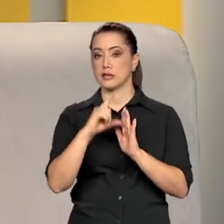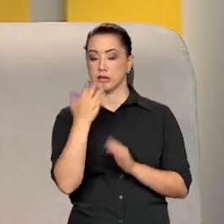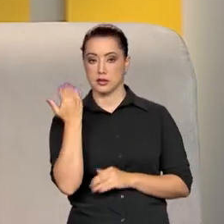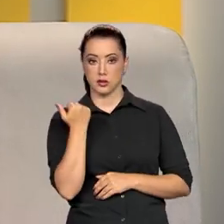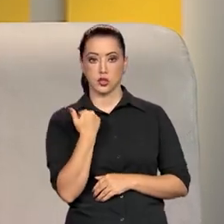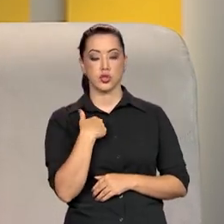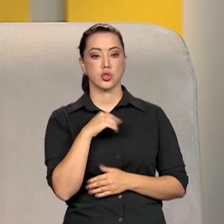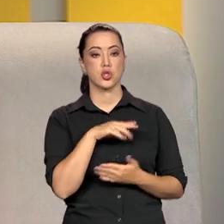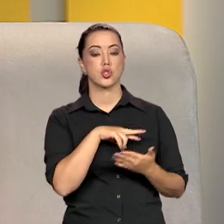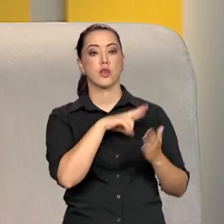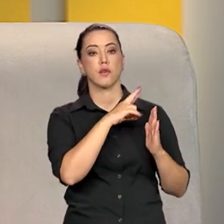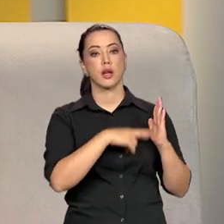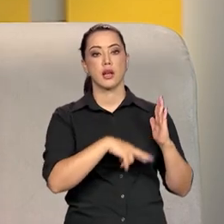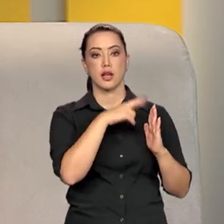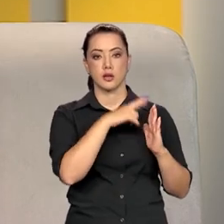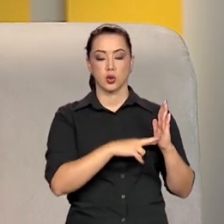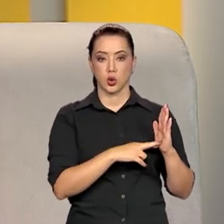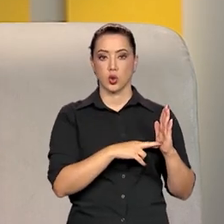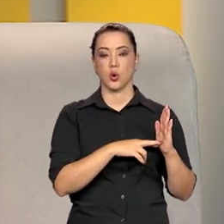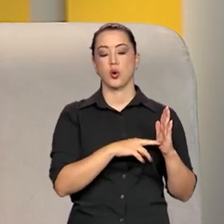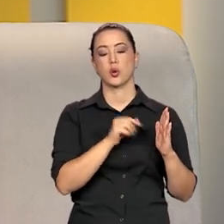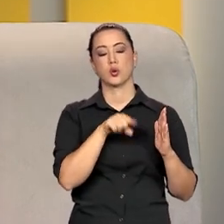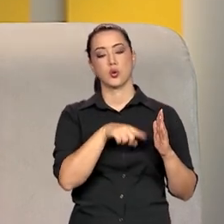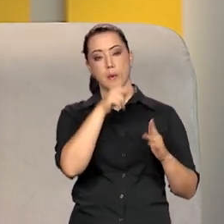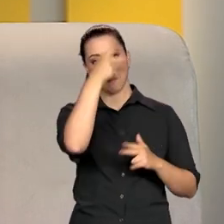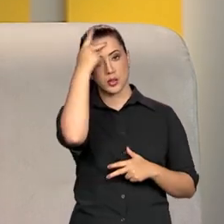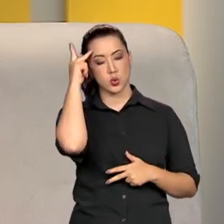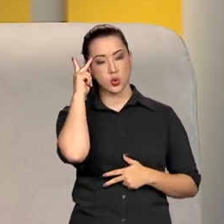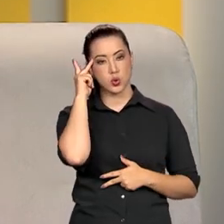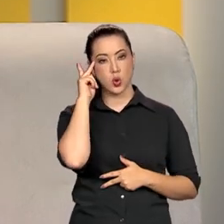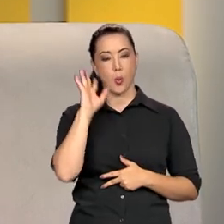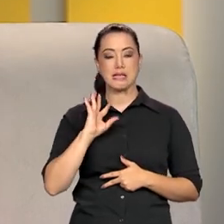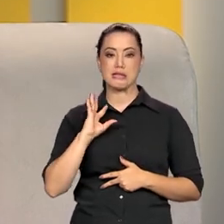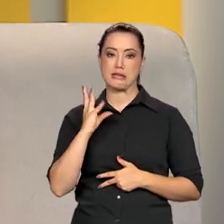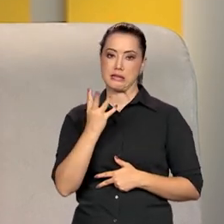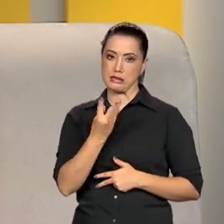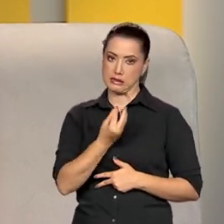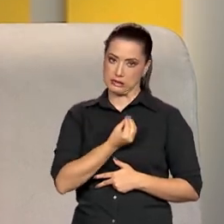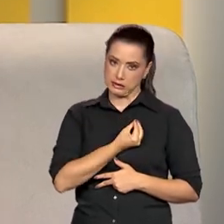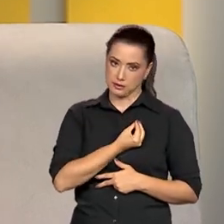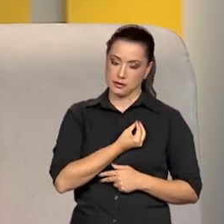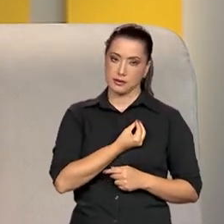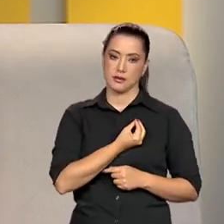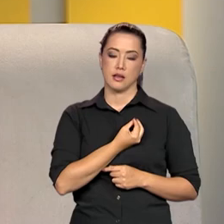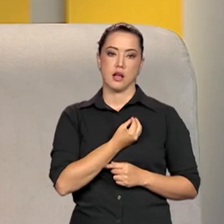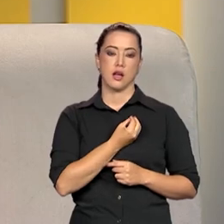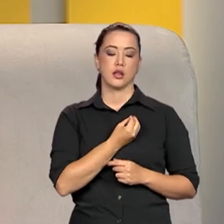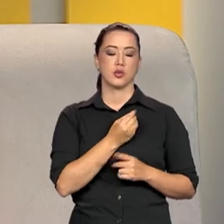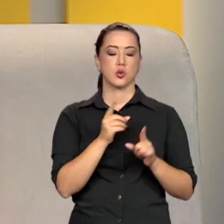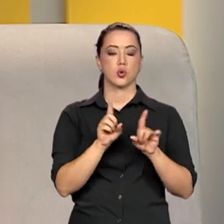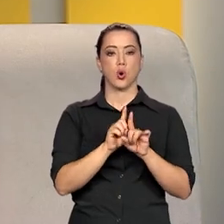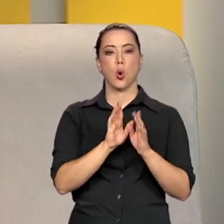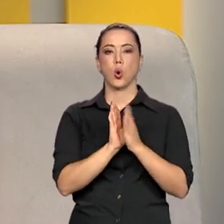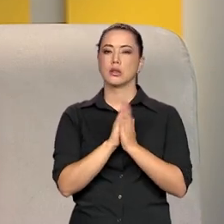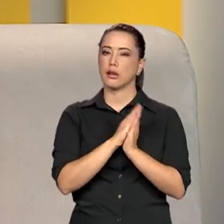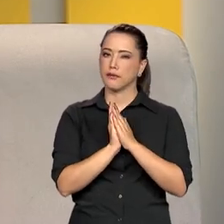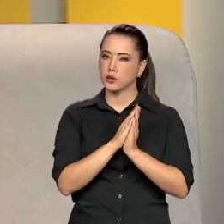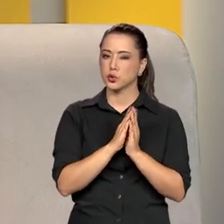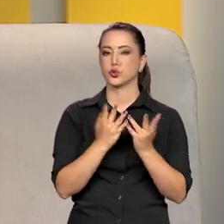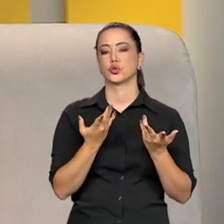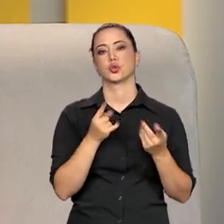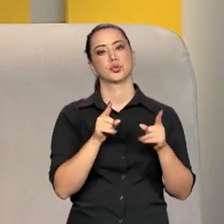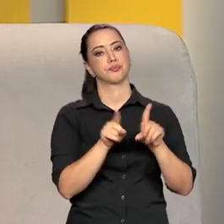Antra, sobre pessoas trans e travestis, onde nesse dossiê tinham dados muito alarmantes. a Bruna